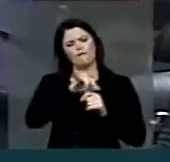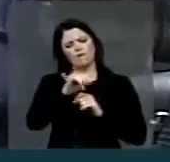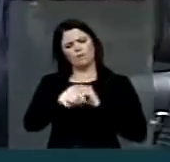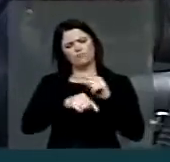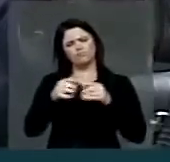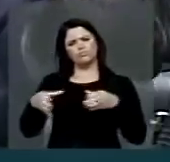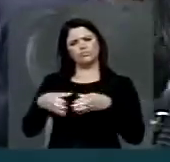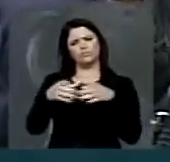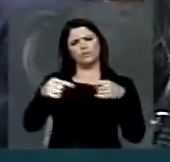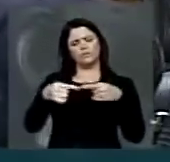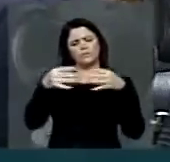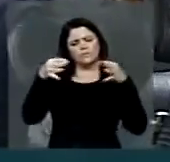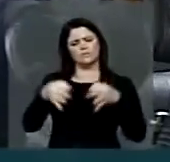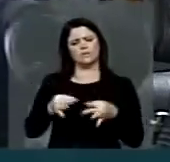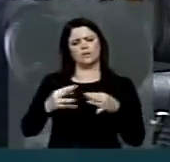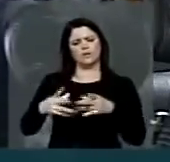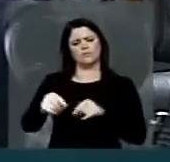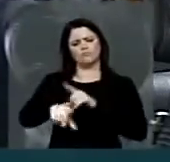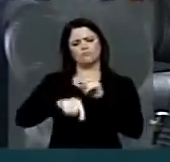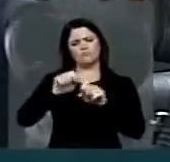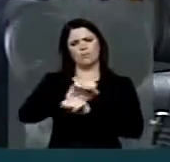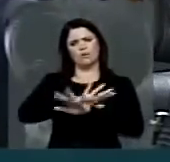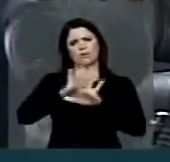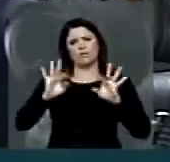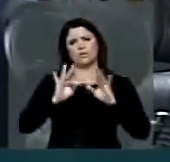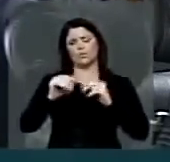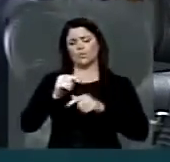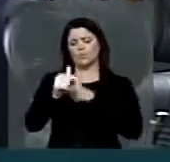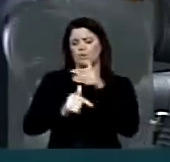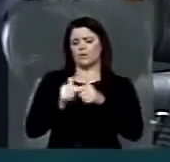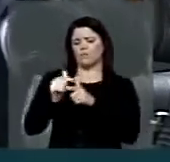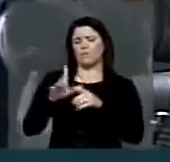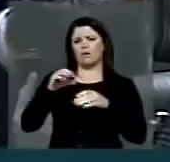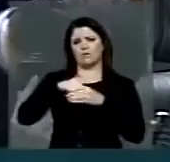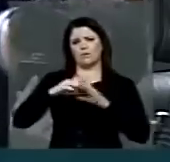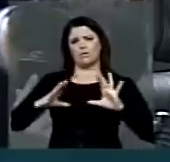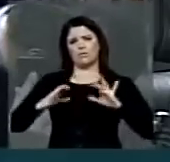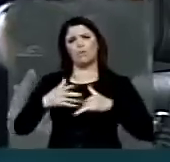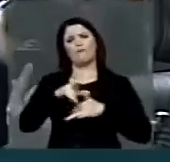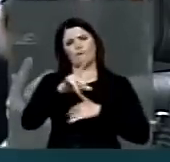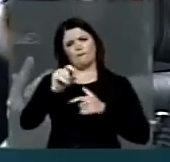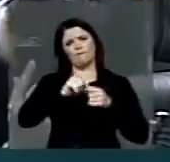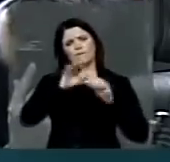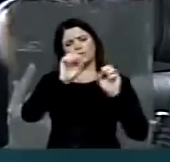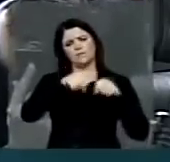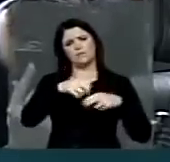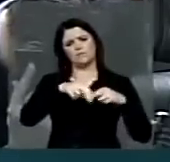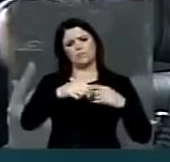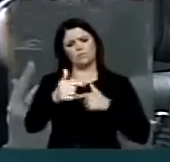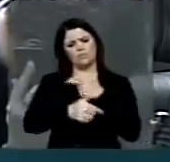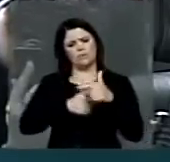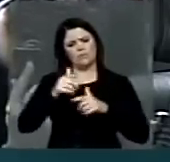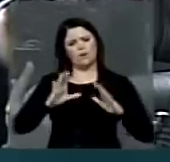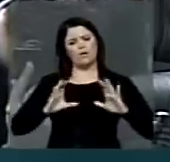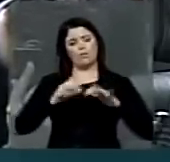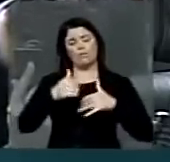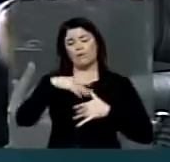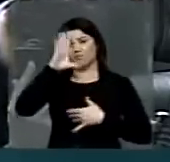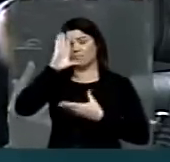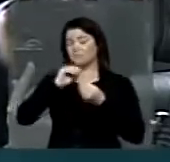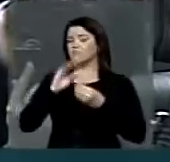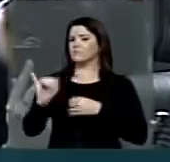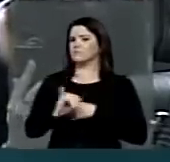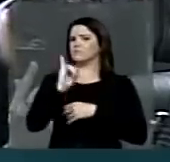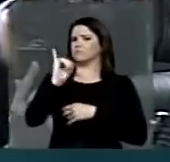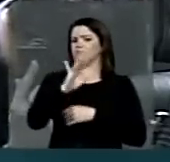correta, transparente, os trabalhos da comissão. E assim fará, pelo engrandecimento da comissão, por entender da importância